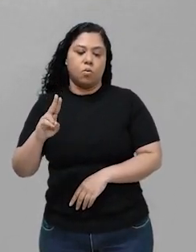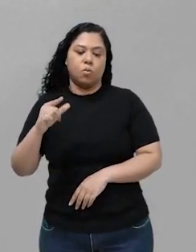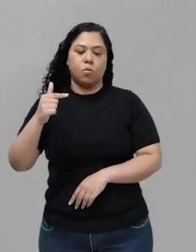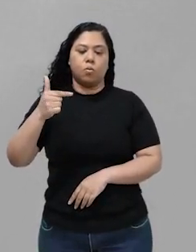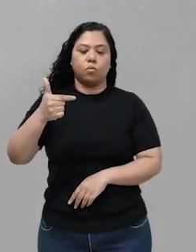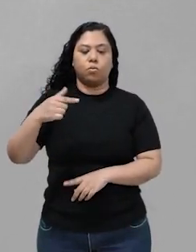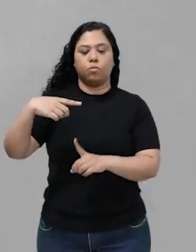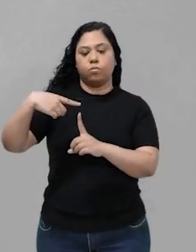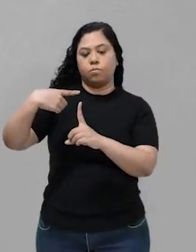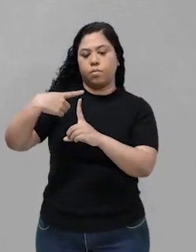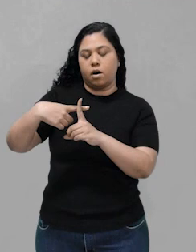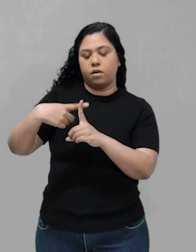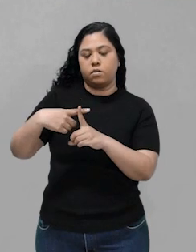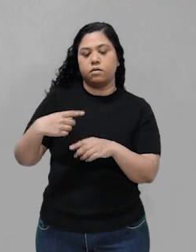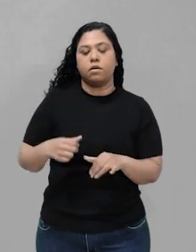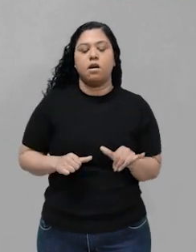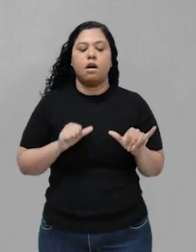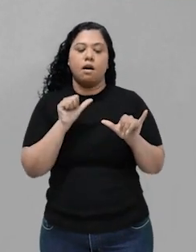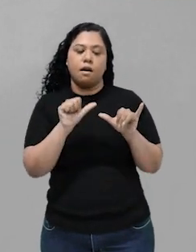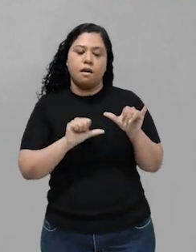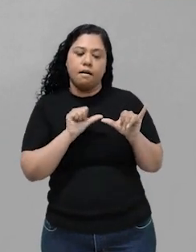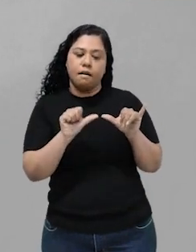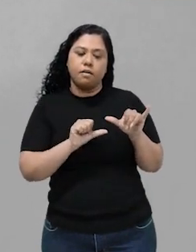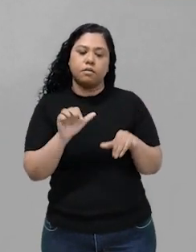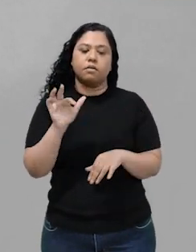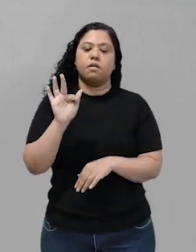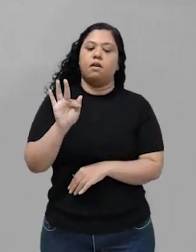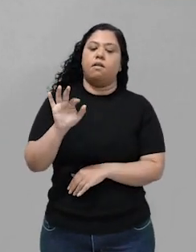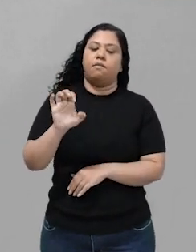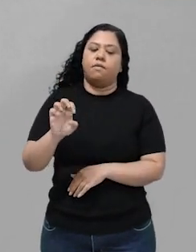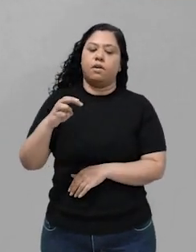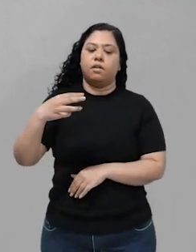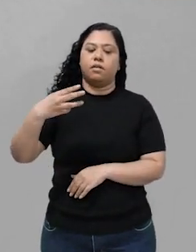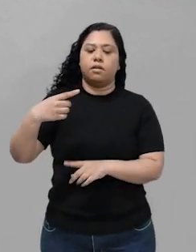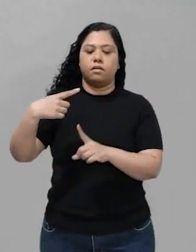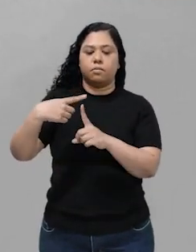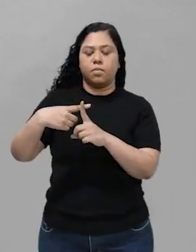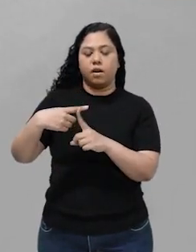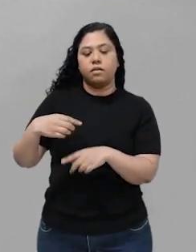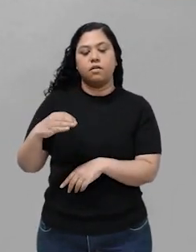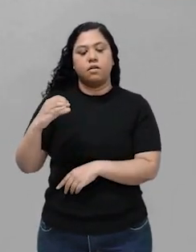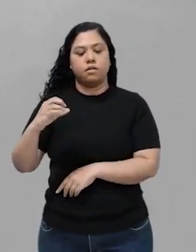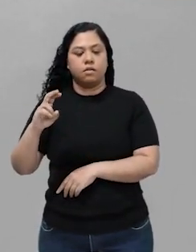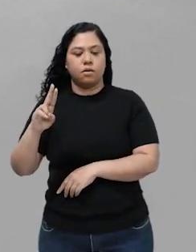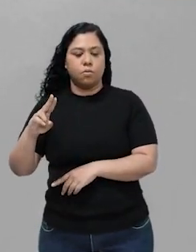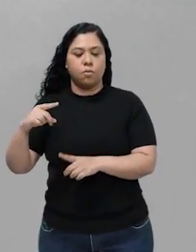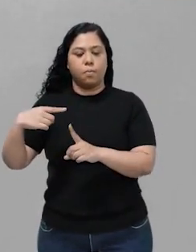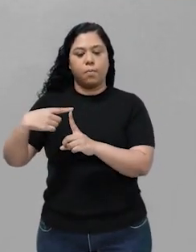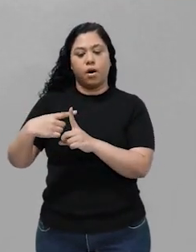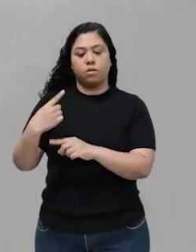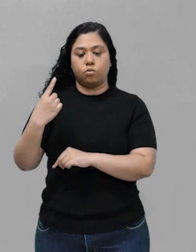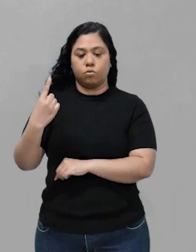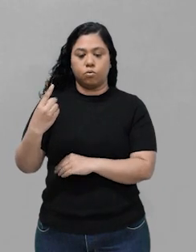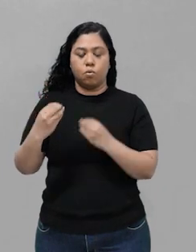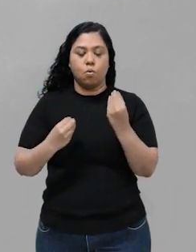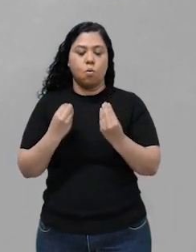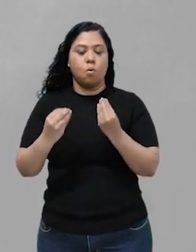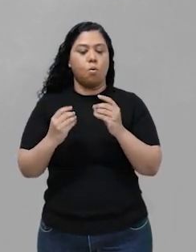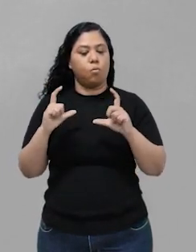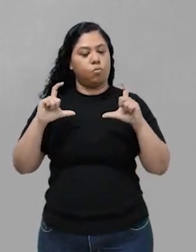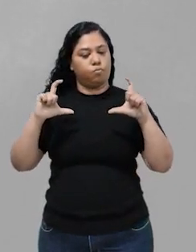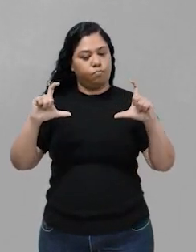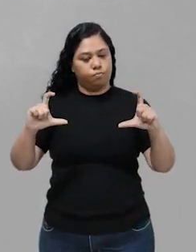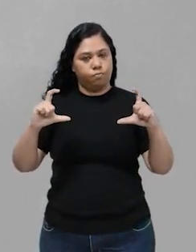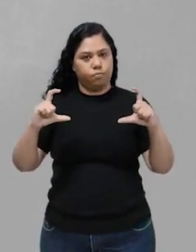íon ferro 3+, íon cobre mais 1, tudo bem? Como fica a expressão da constante de equilíbrio?